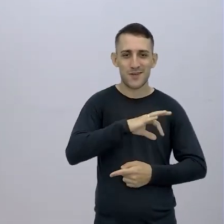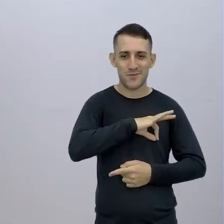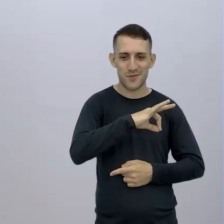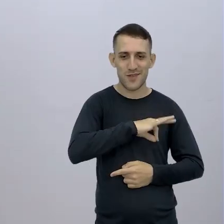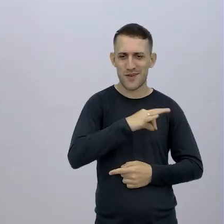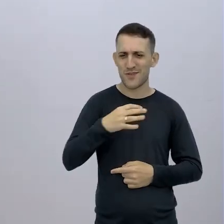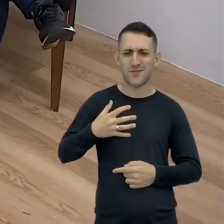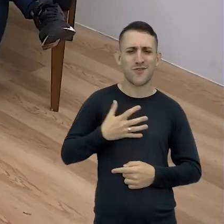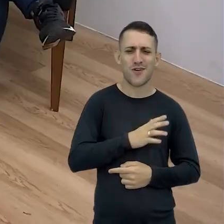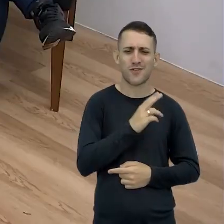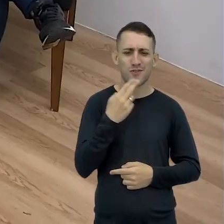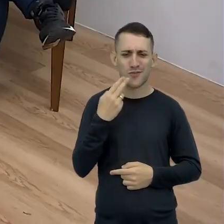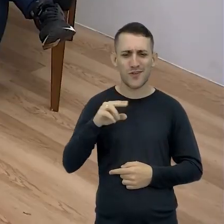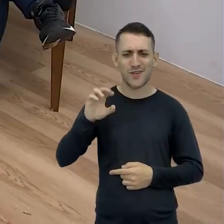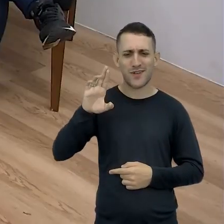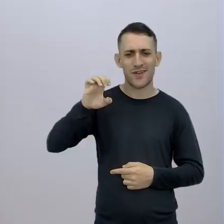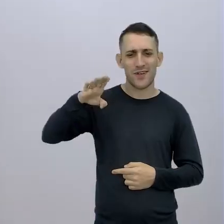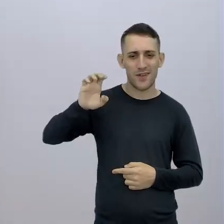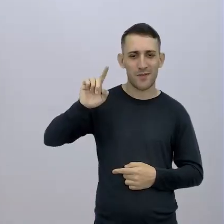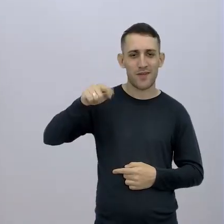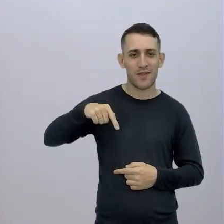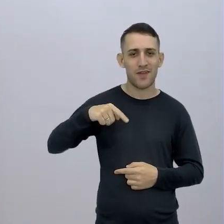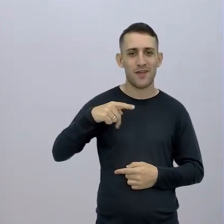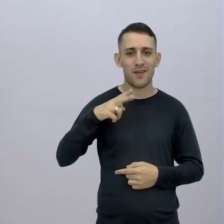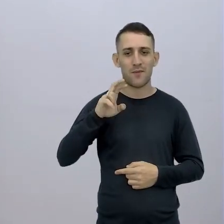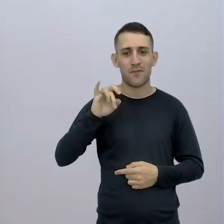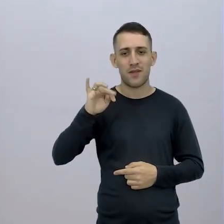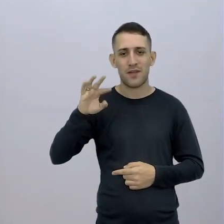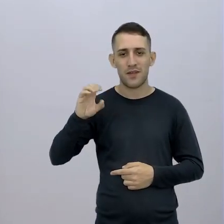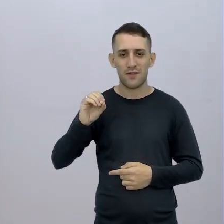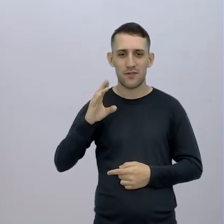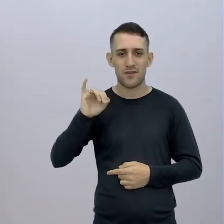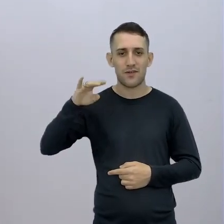De sorvete de creme? Não É o perito criminal